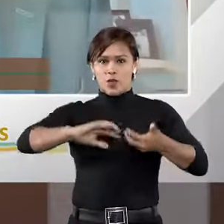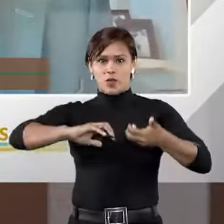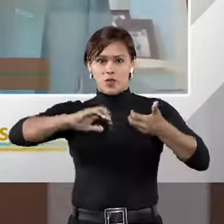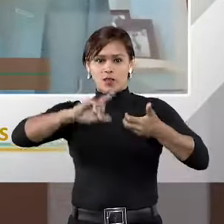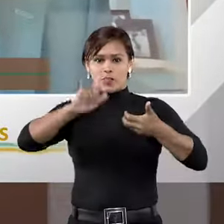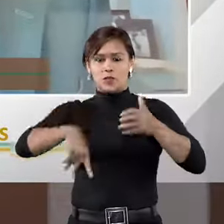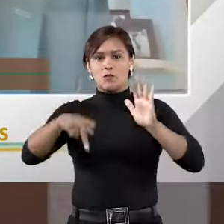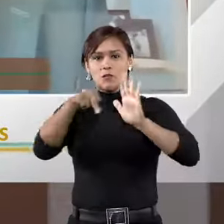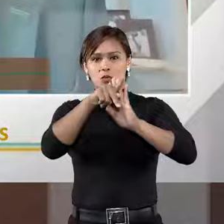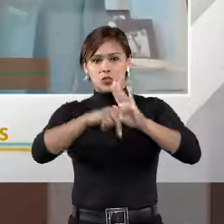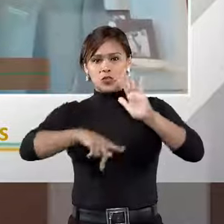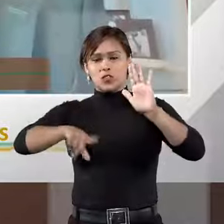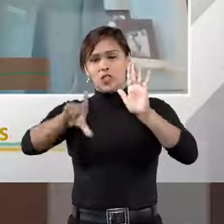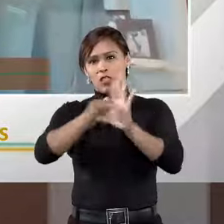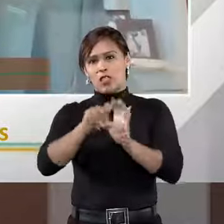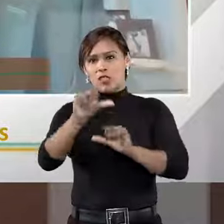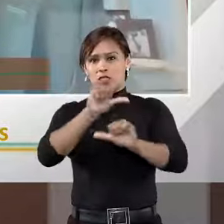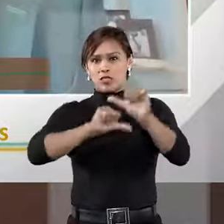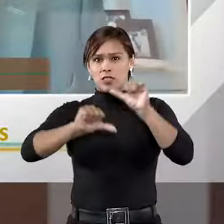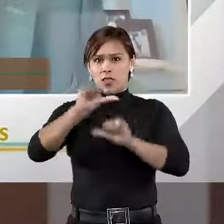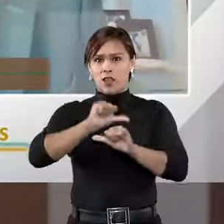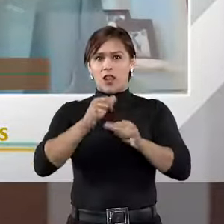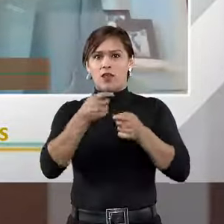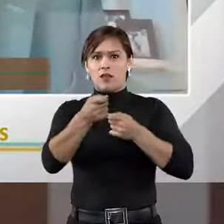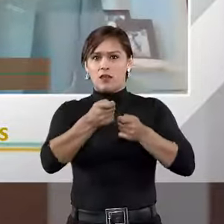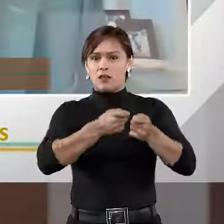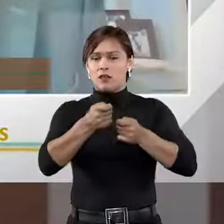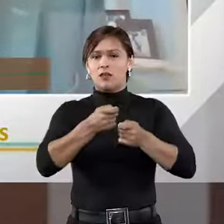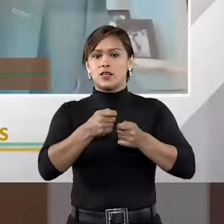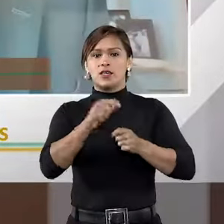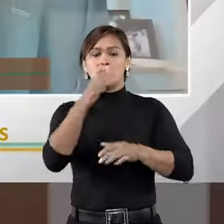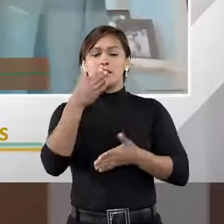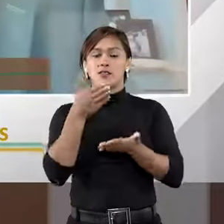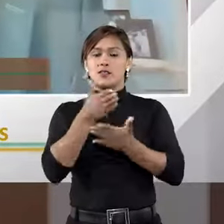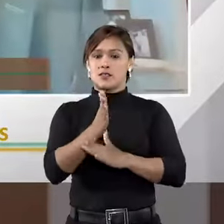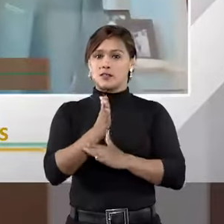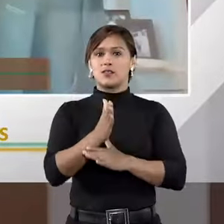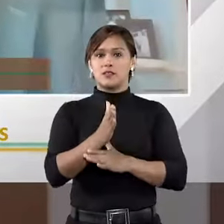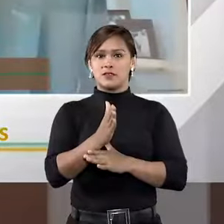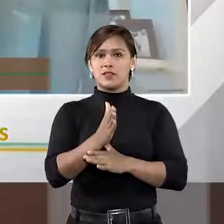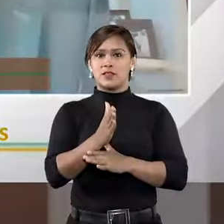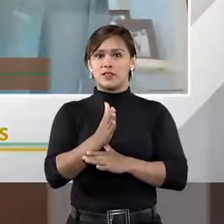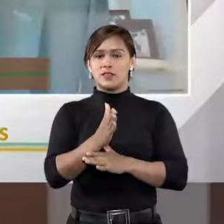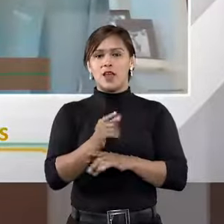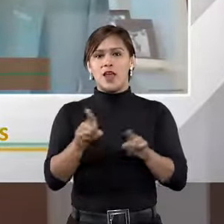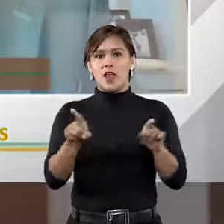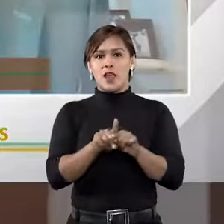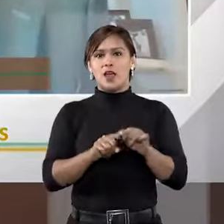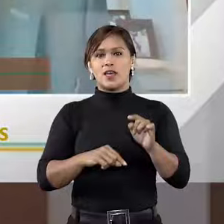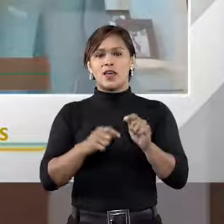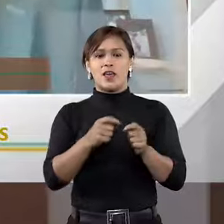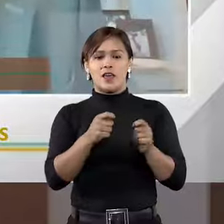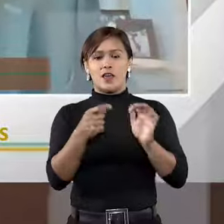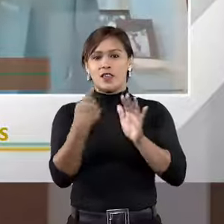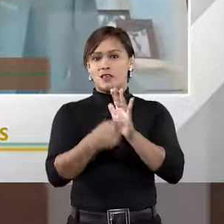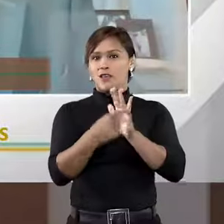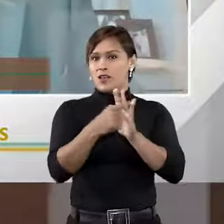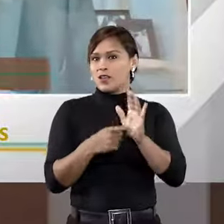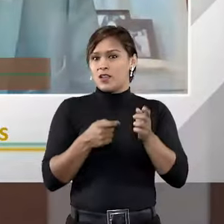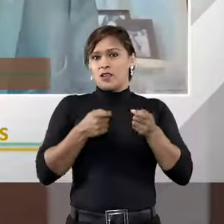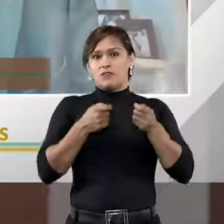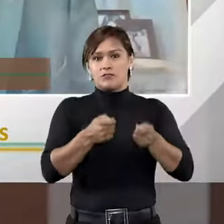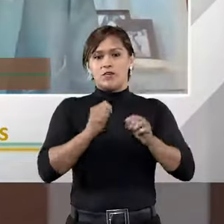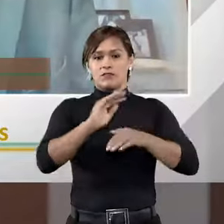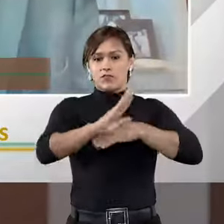Nacional um projeto de alteração da lei de arbitragem que, se é aprovado, ele aniquila a lei de arbitragem. Ele